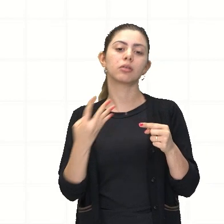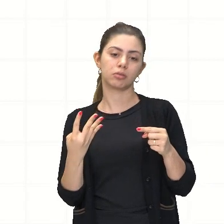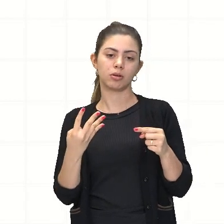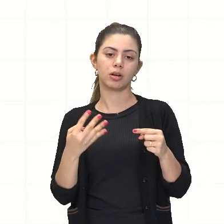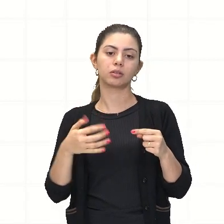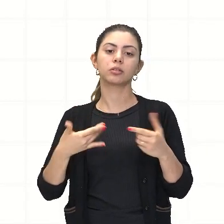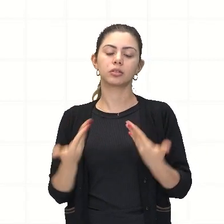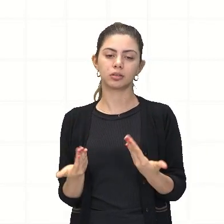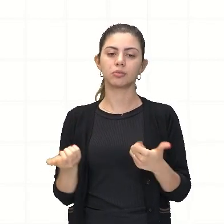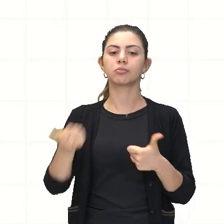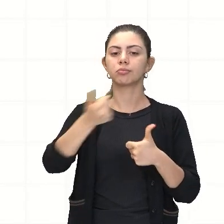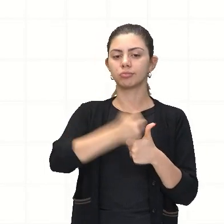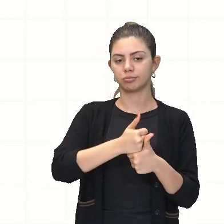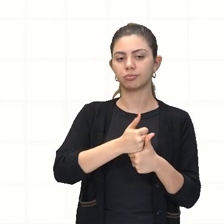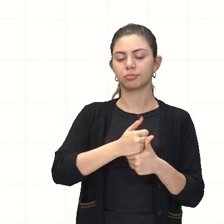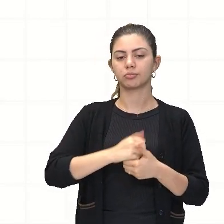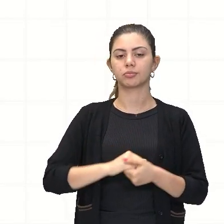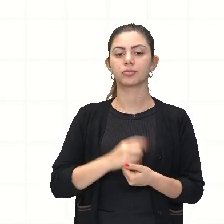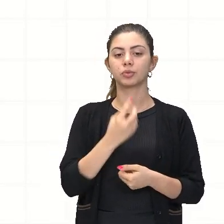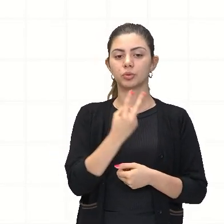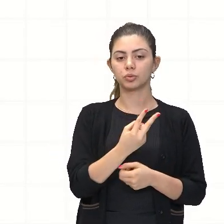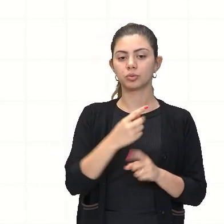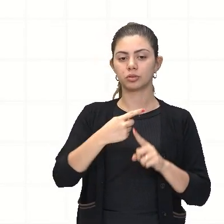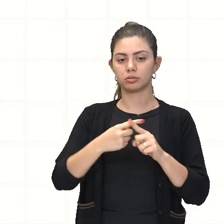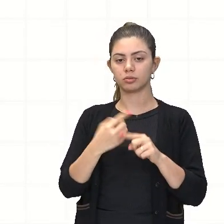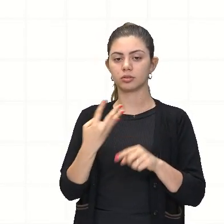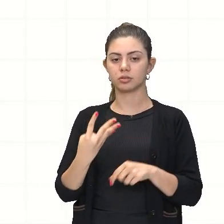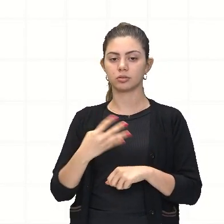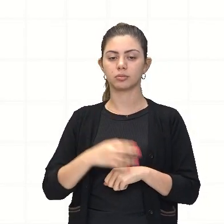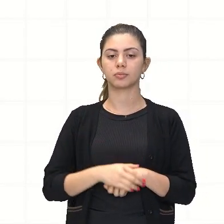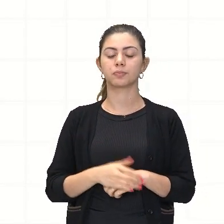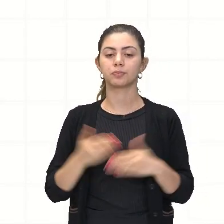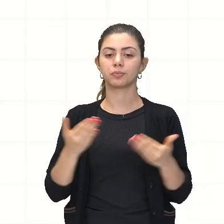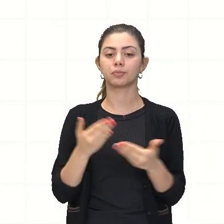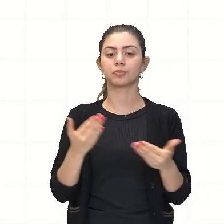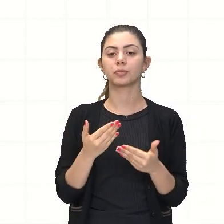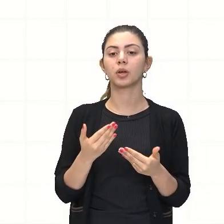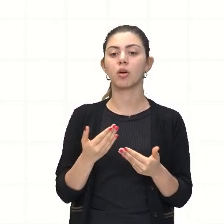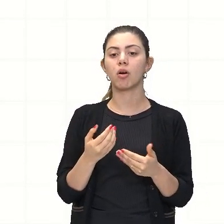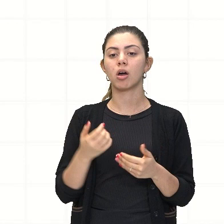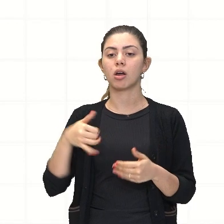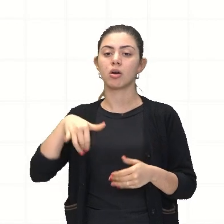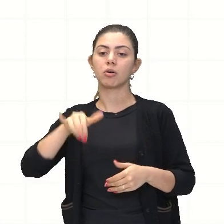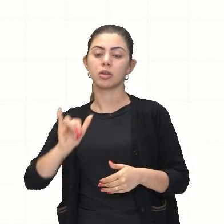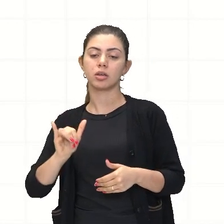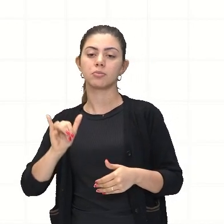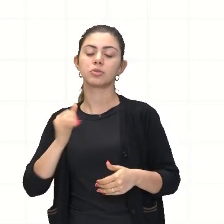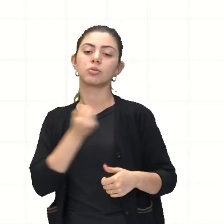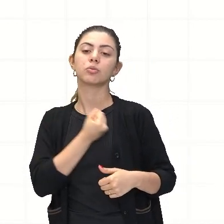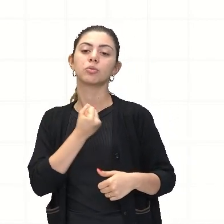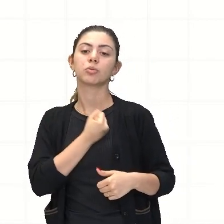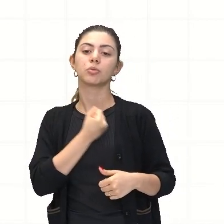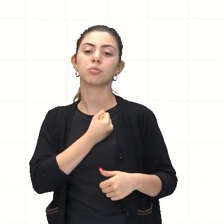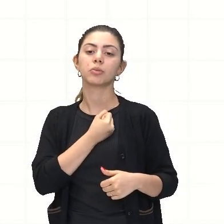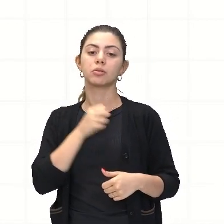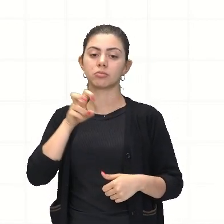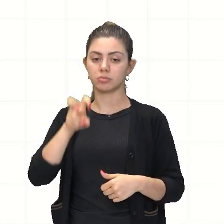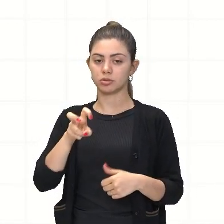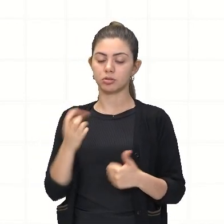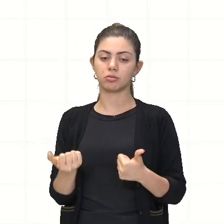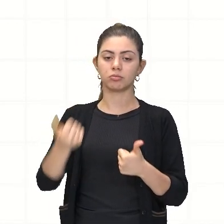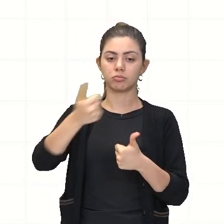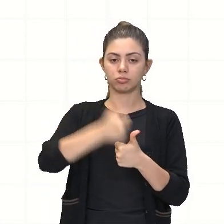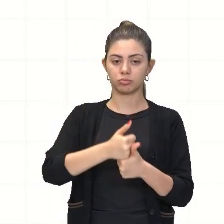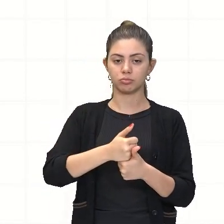Então, substituir, ó. 2 vezes 4. E agora substituir o valor de y. Quanto é que o y vale? 5, olha.